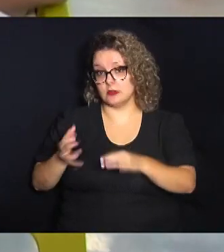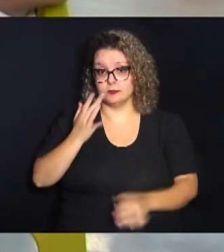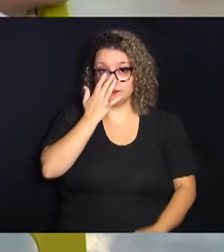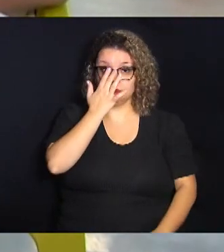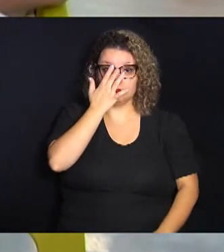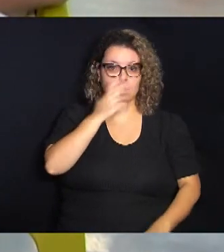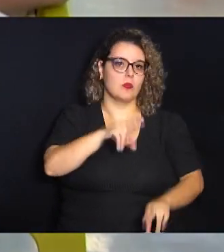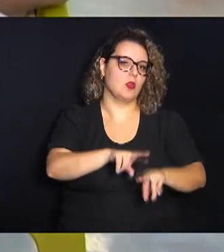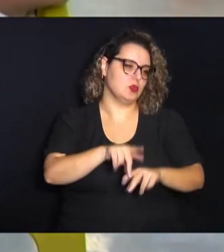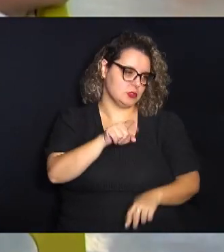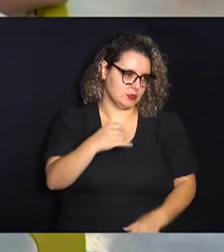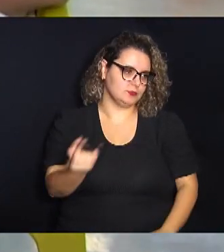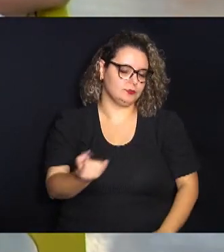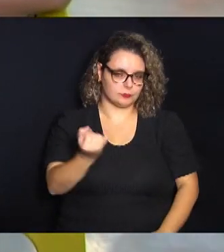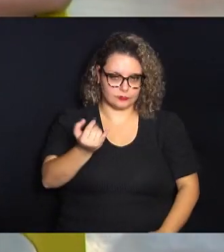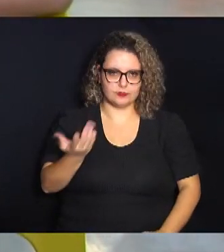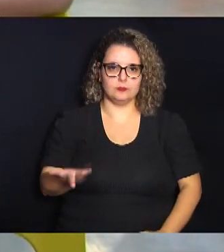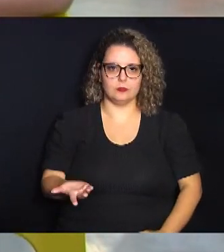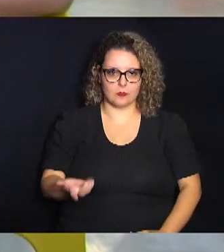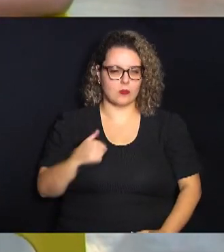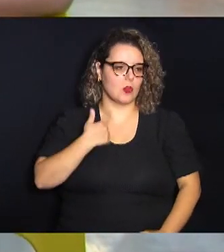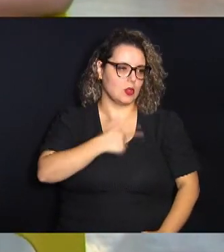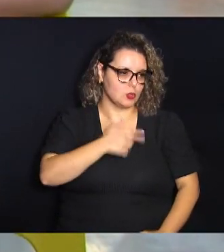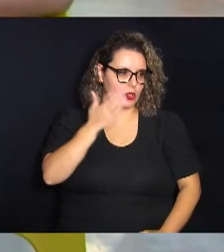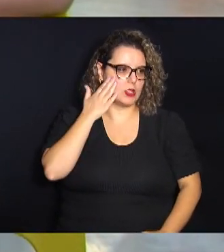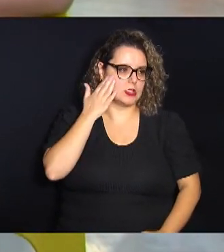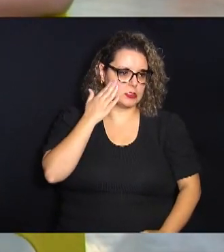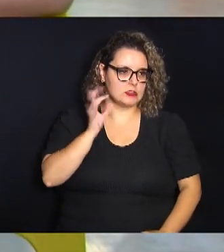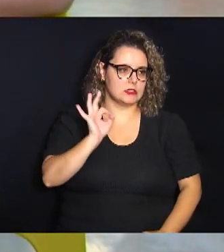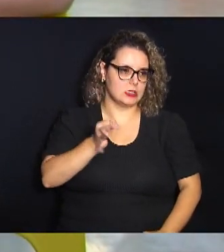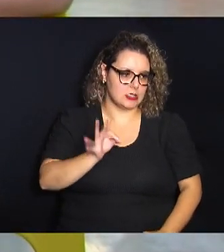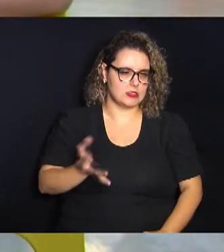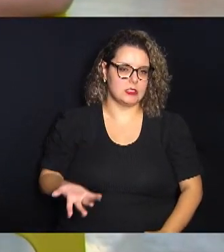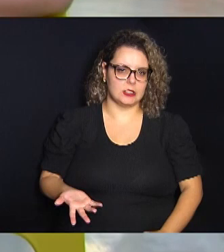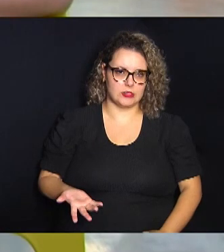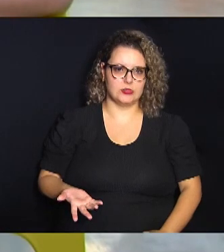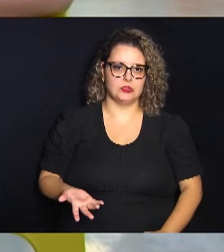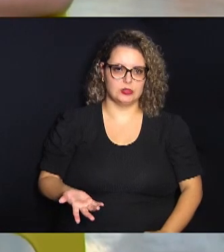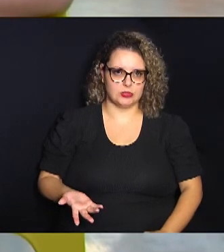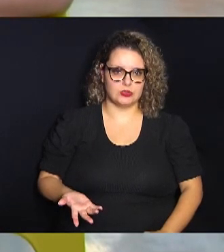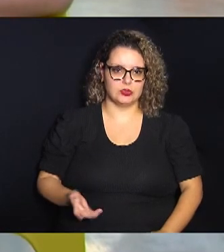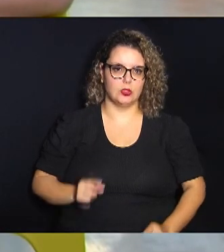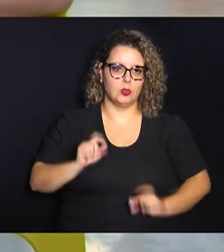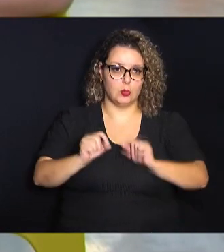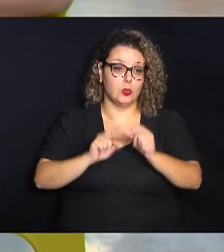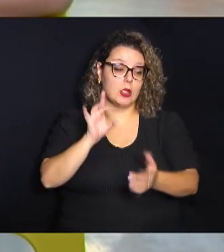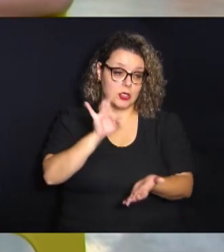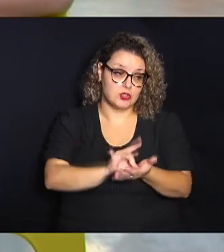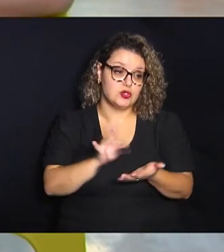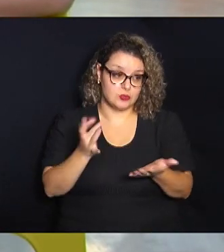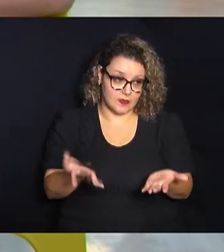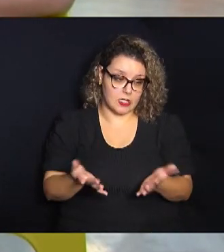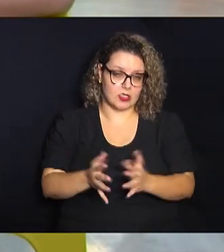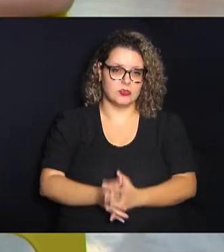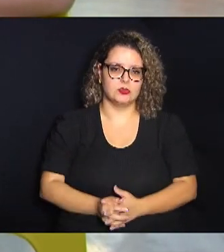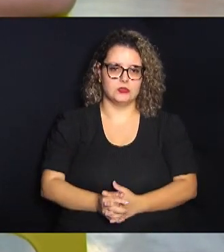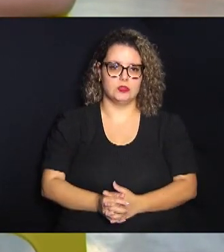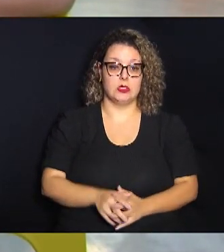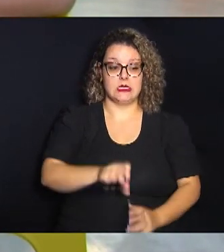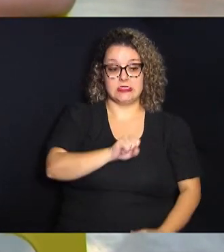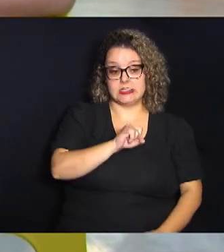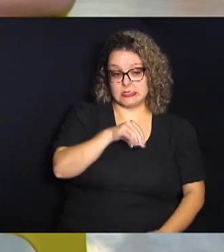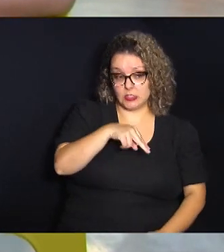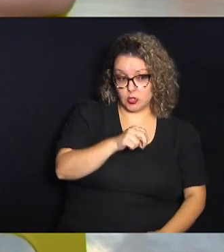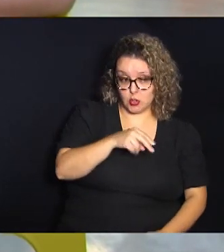que é importante né é a gente entender direitinho é o que são de fato os sinônimos os